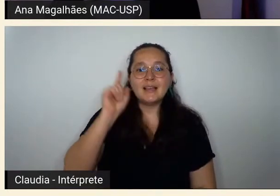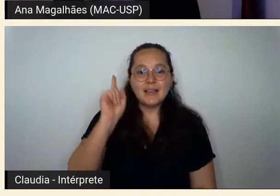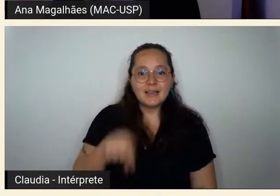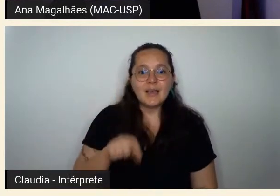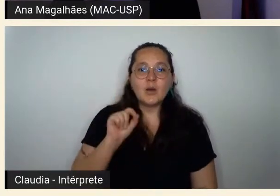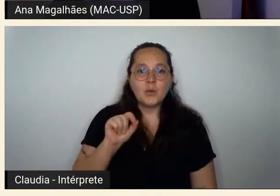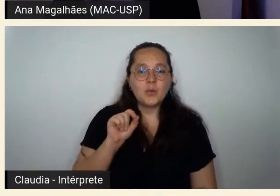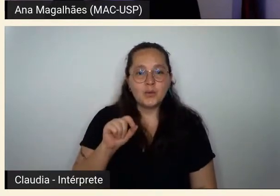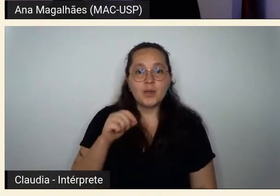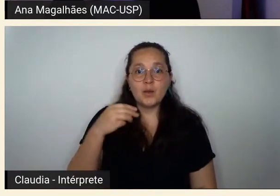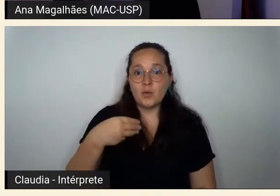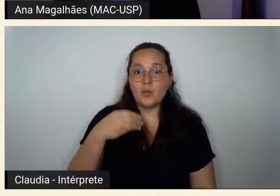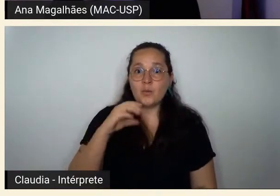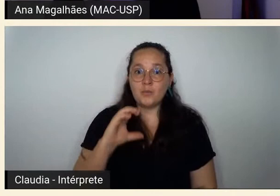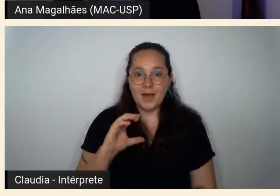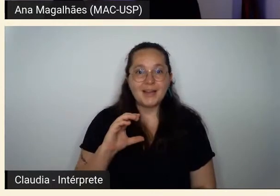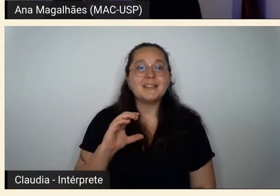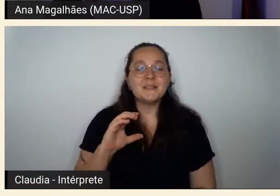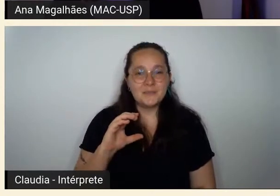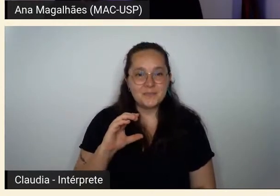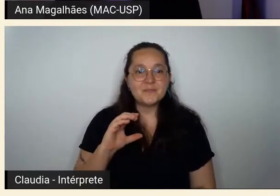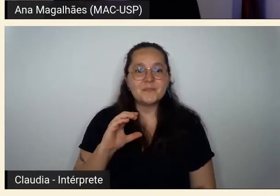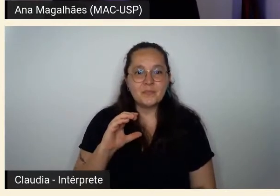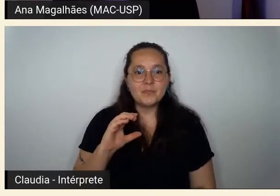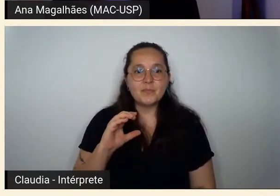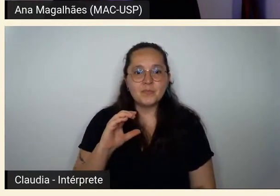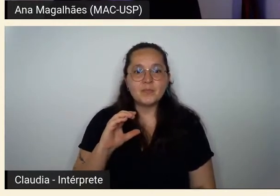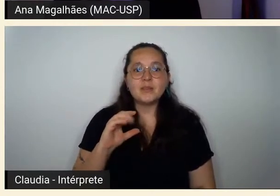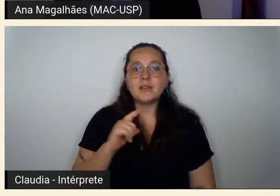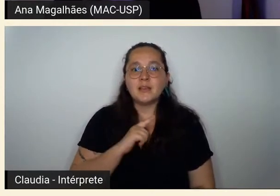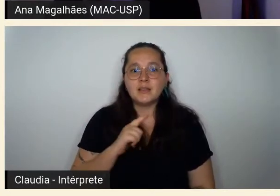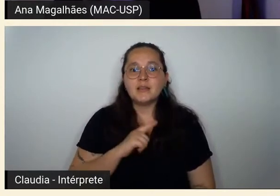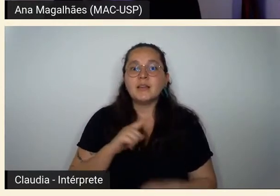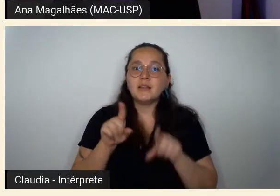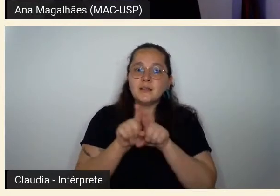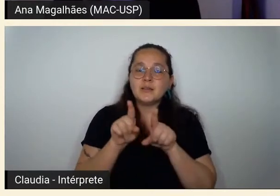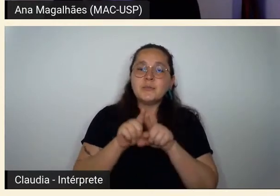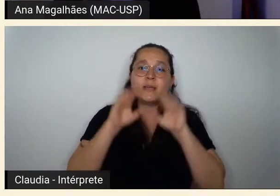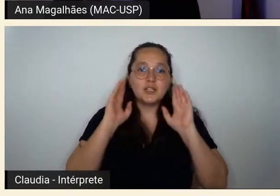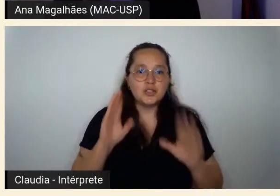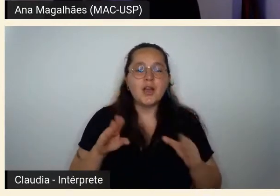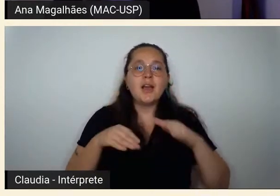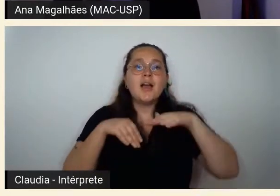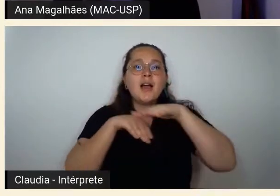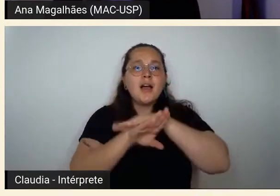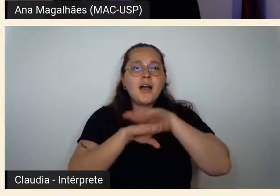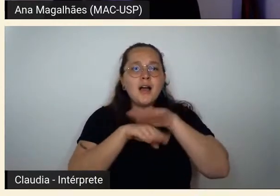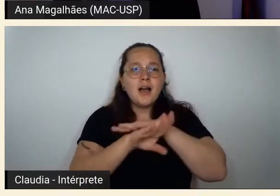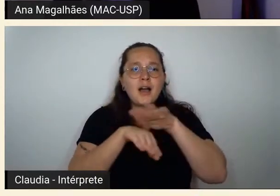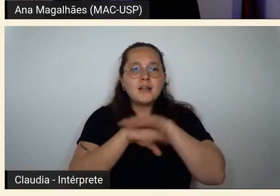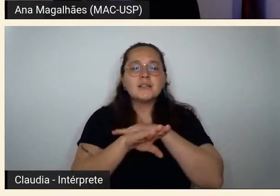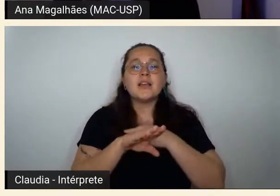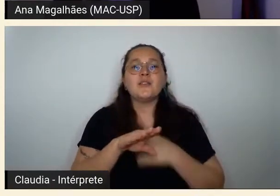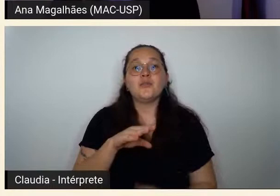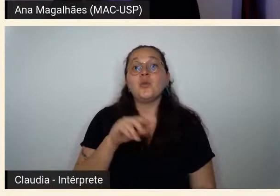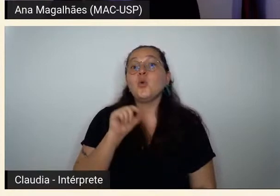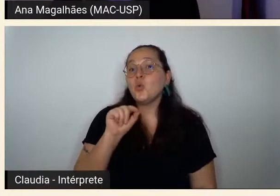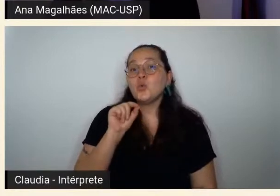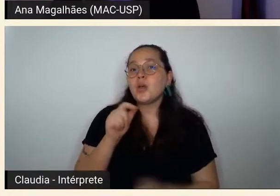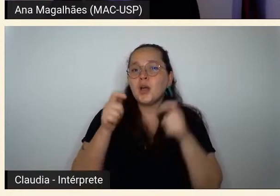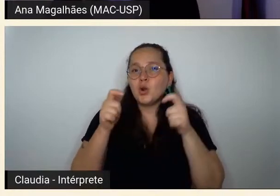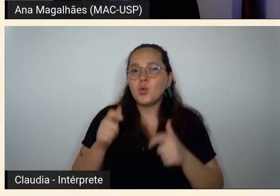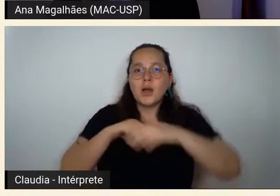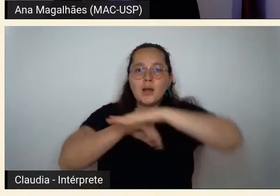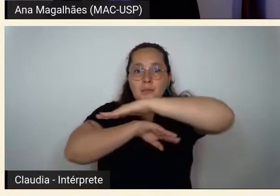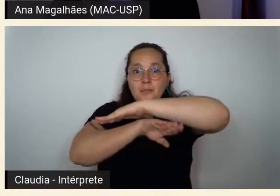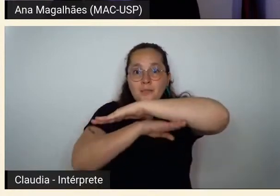Paulo, aqui presente, como também duas instituições com acervos, como a Pinacoteca, aqui